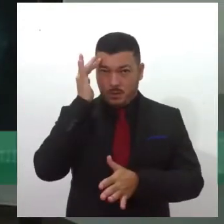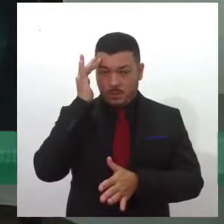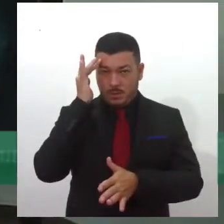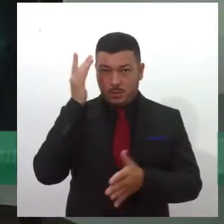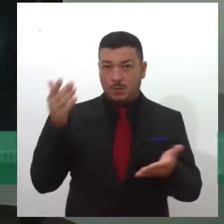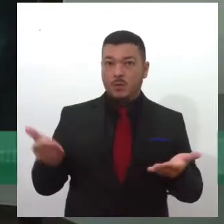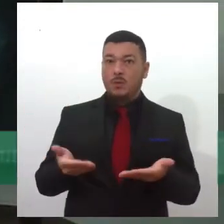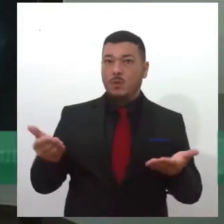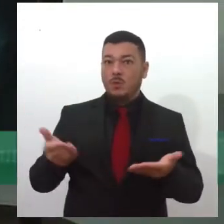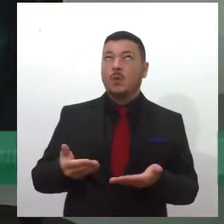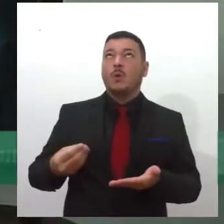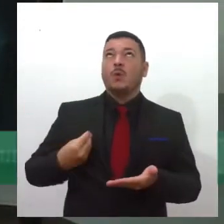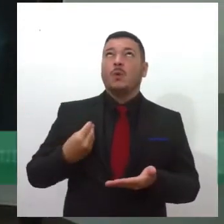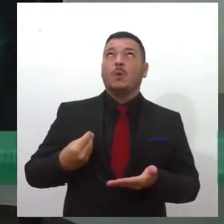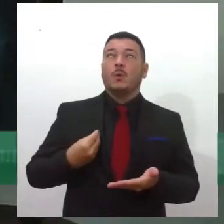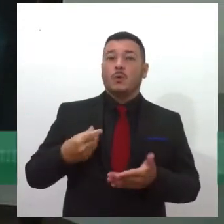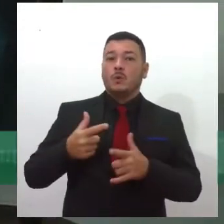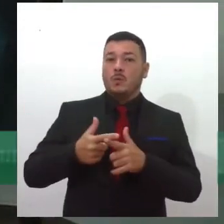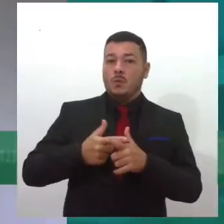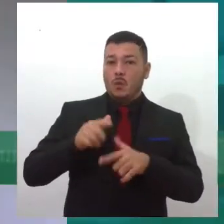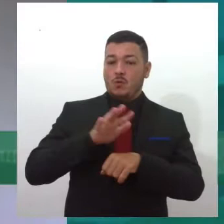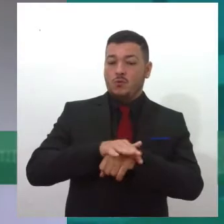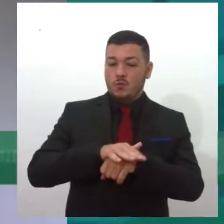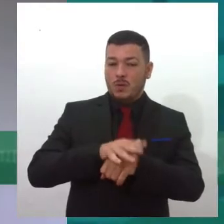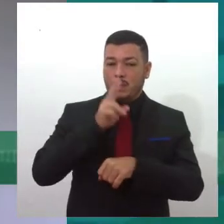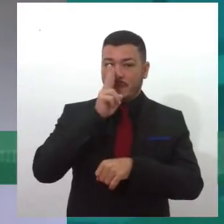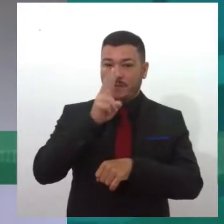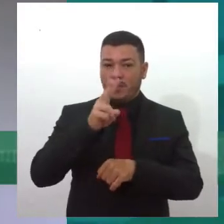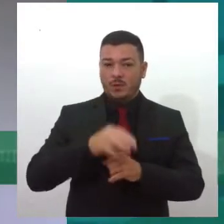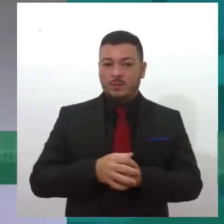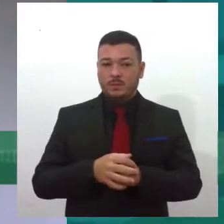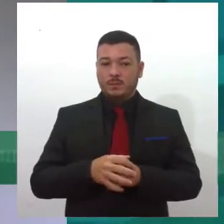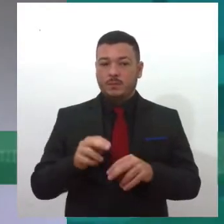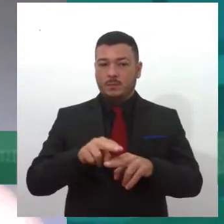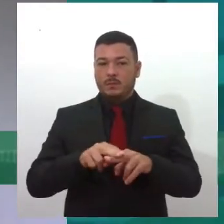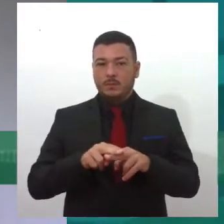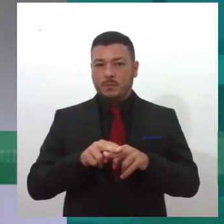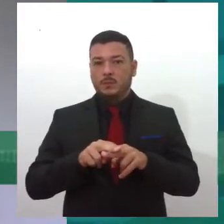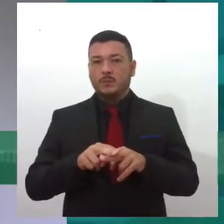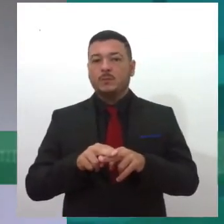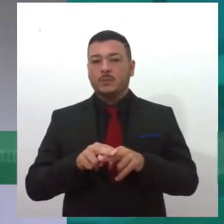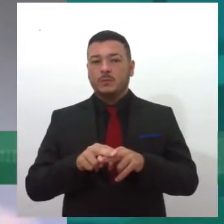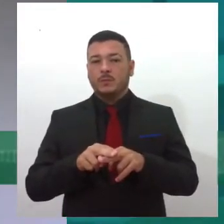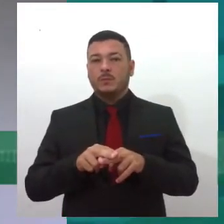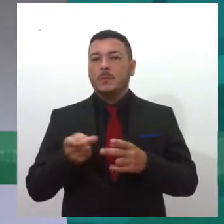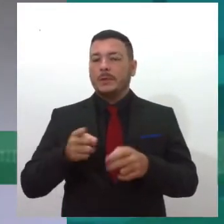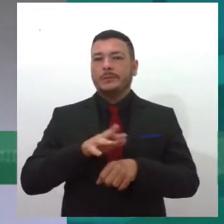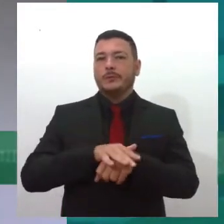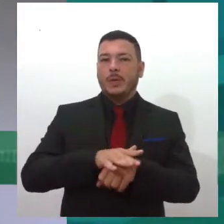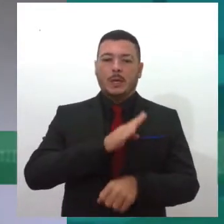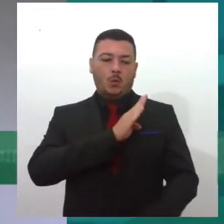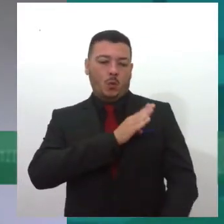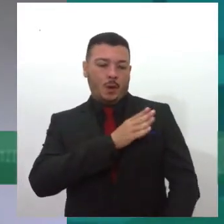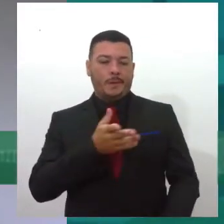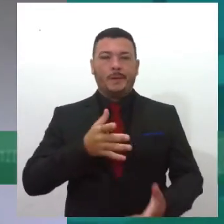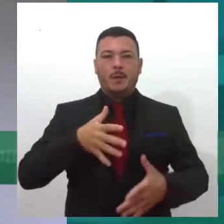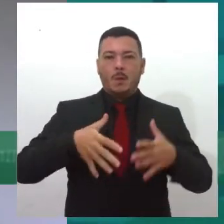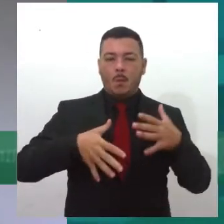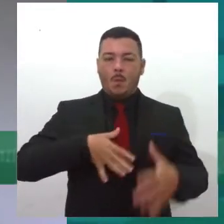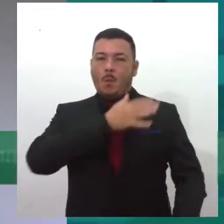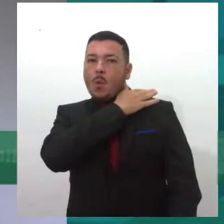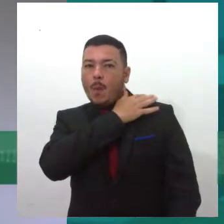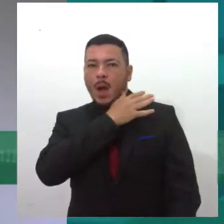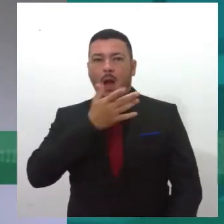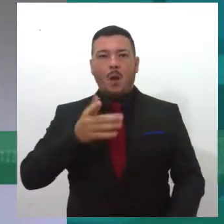numa situação de doença crônica, né, então, assim, seja uma doença renal, uma doença cardíaca, pulmonar, né, o